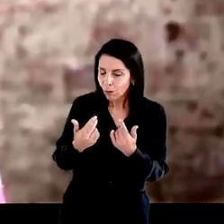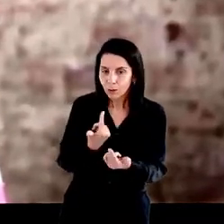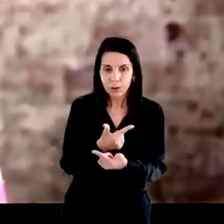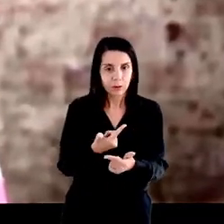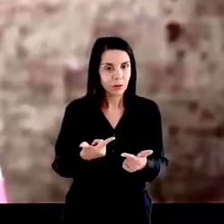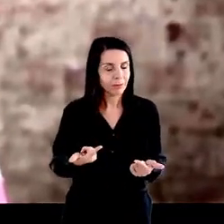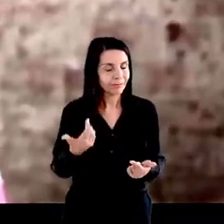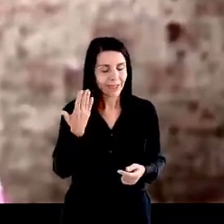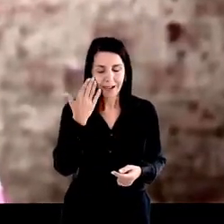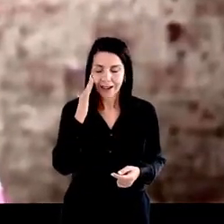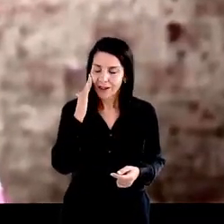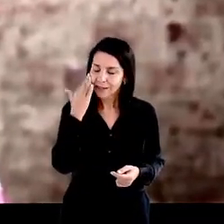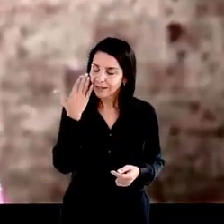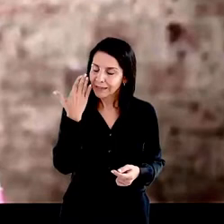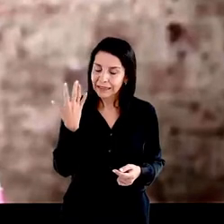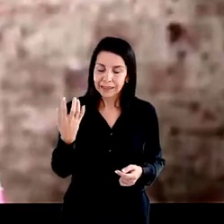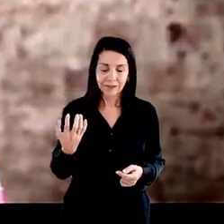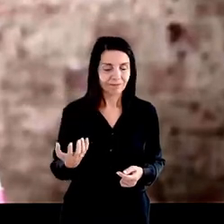Ela sente fome.